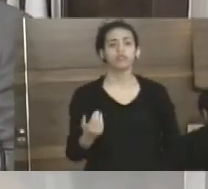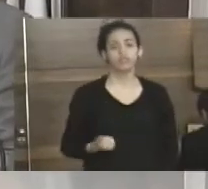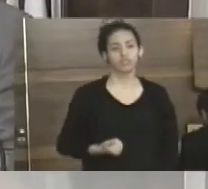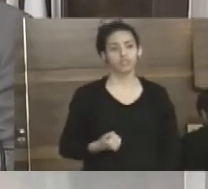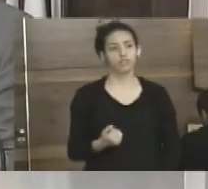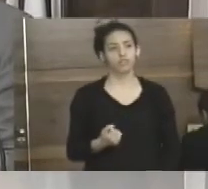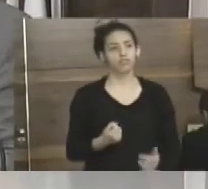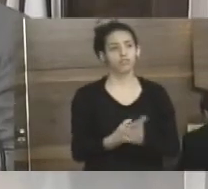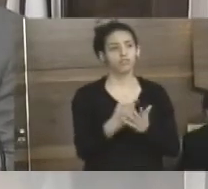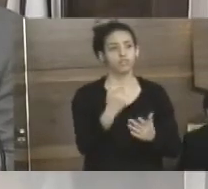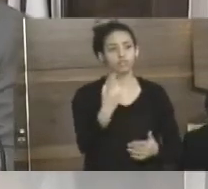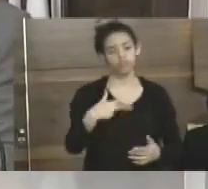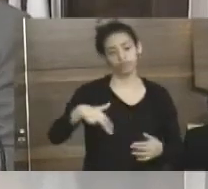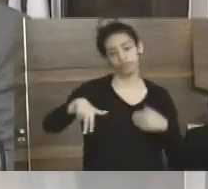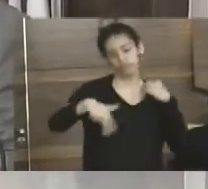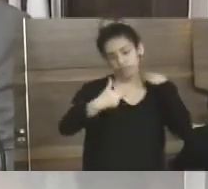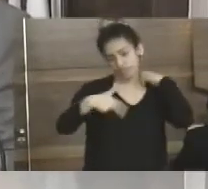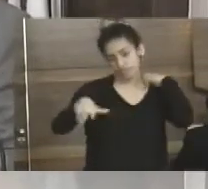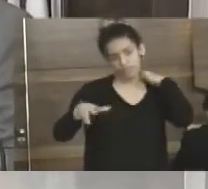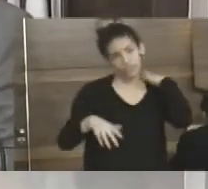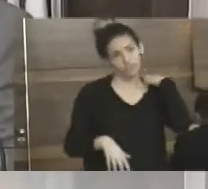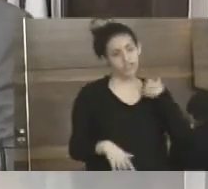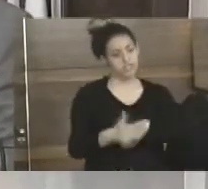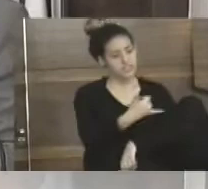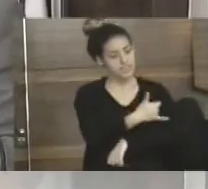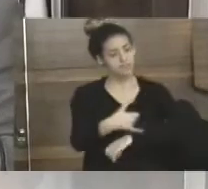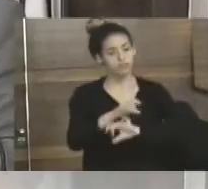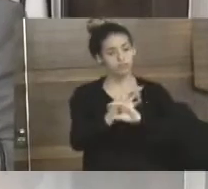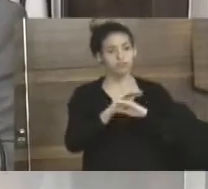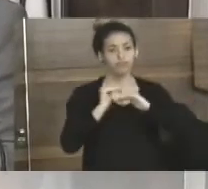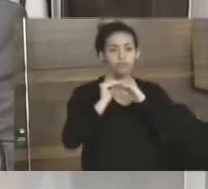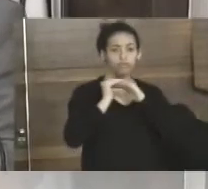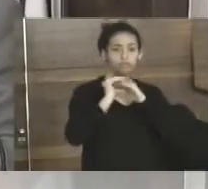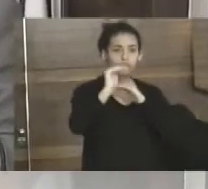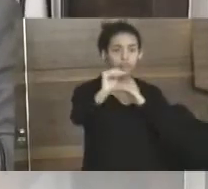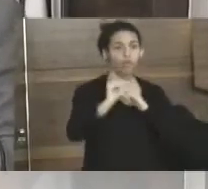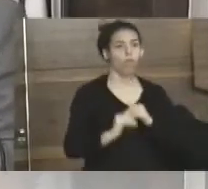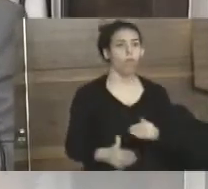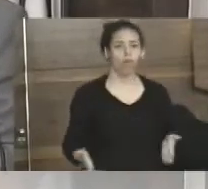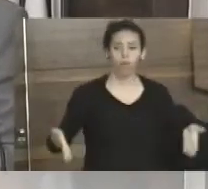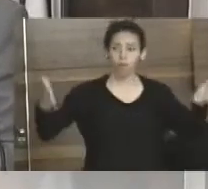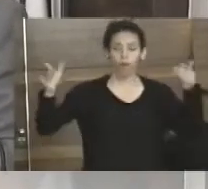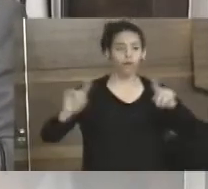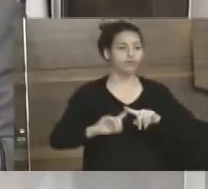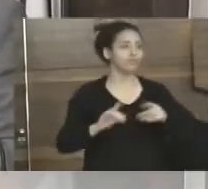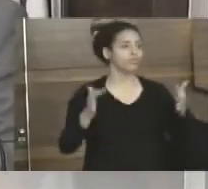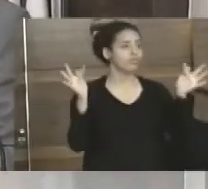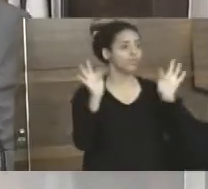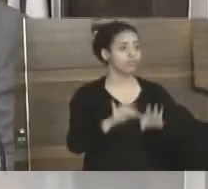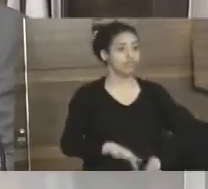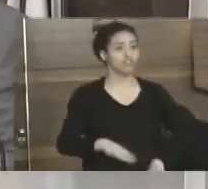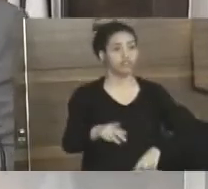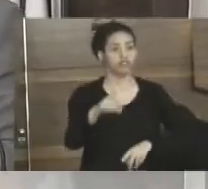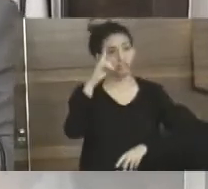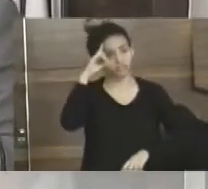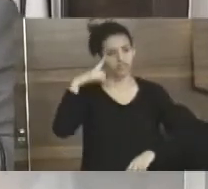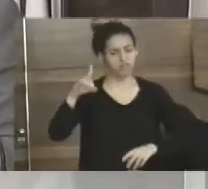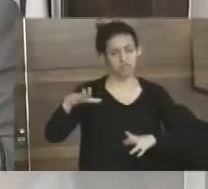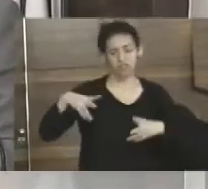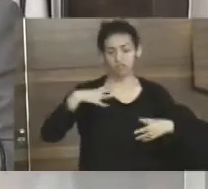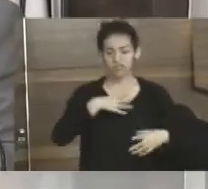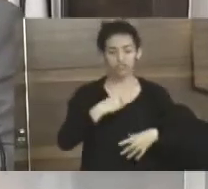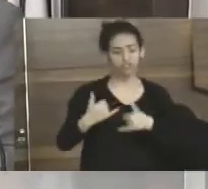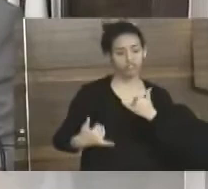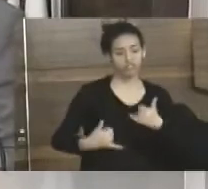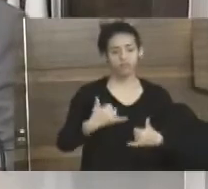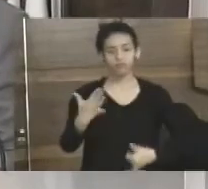de patinação? É um cimento, é um concreto? É um alambrado? Mas final de semana o filho está lá patinando, o pai está conversando com outros pais